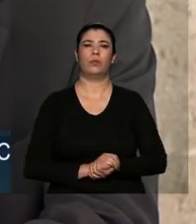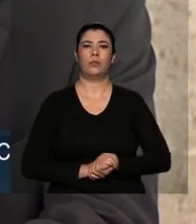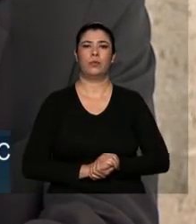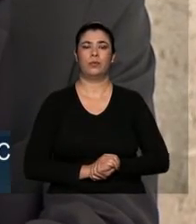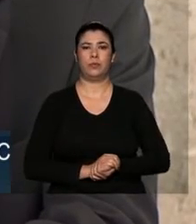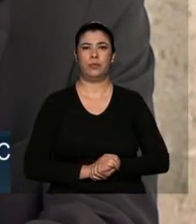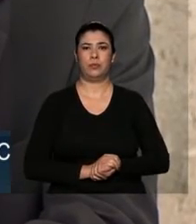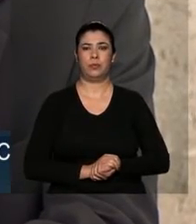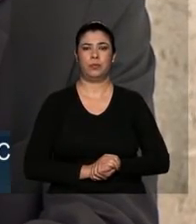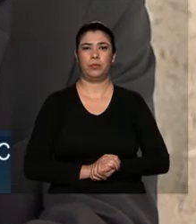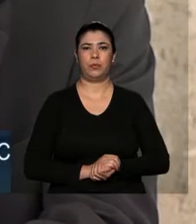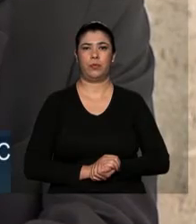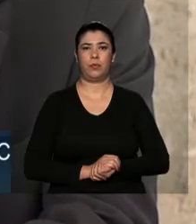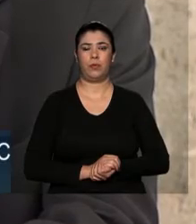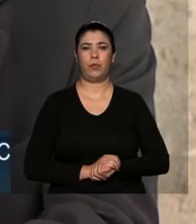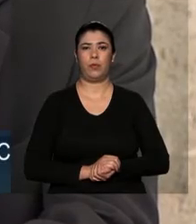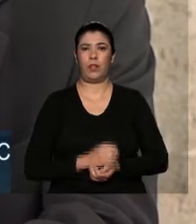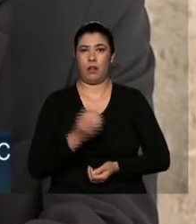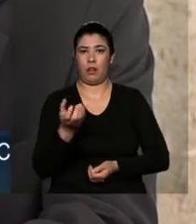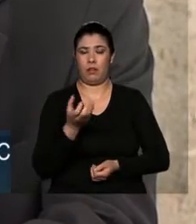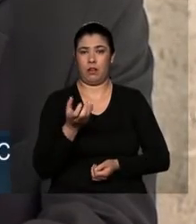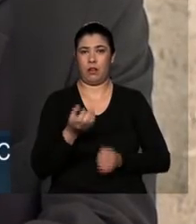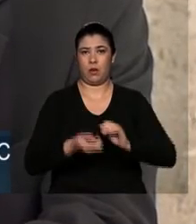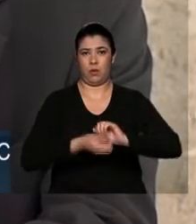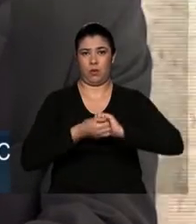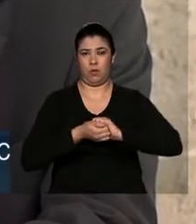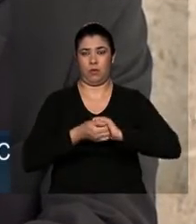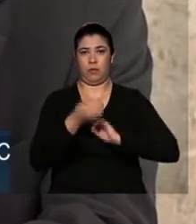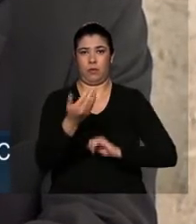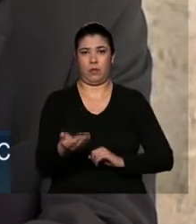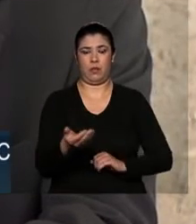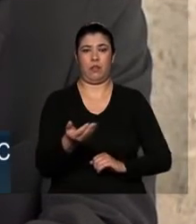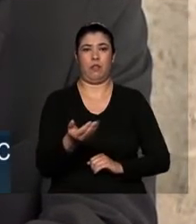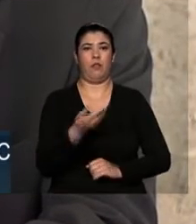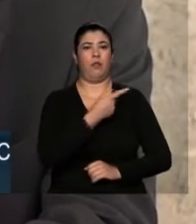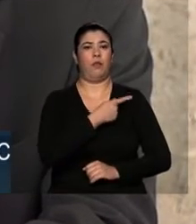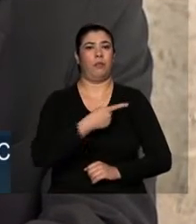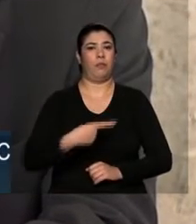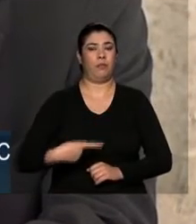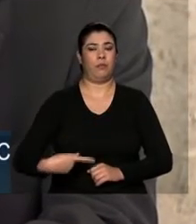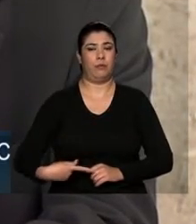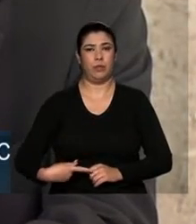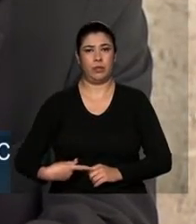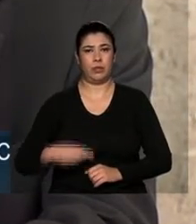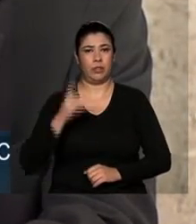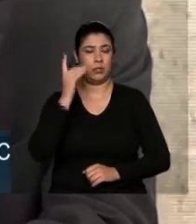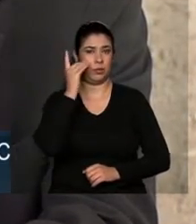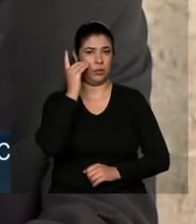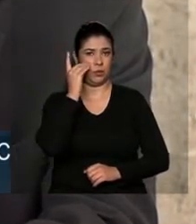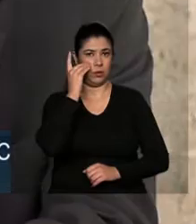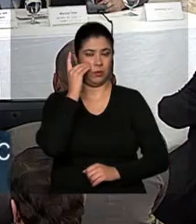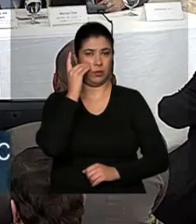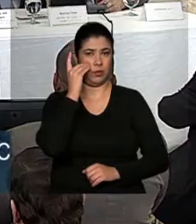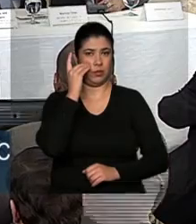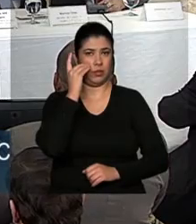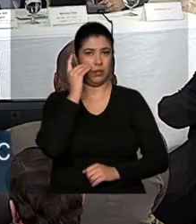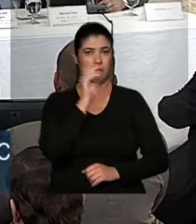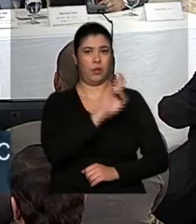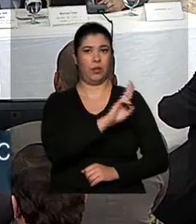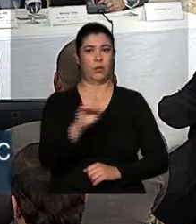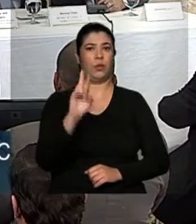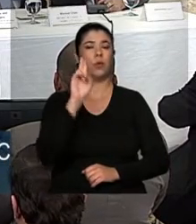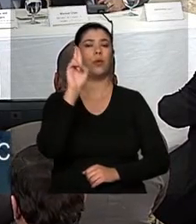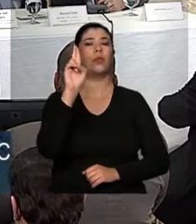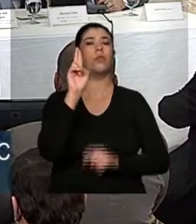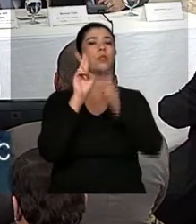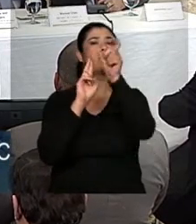Quero cumprimentar a presidenta Dilma Rousseff, em nome de